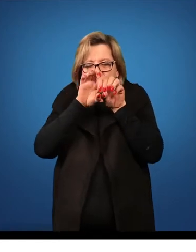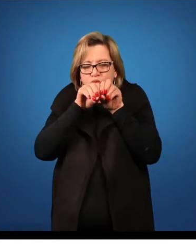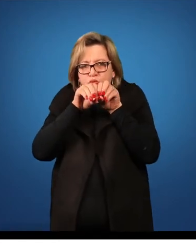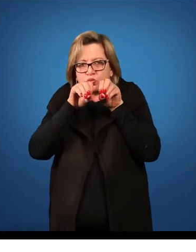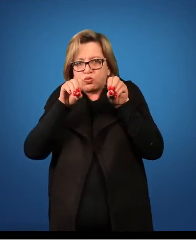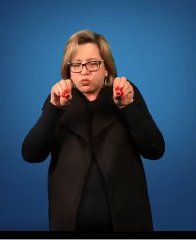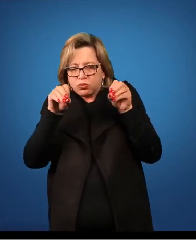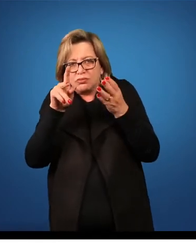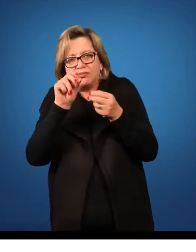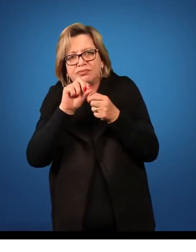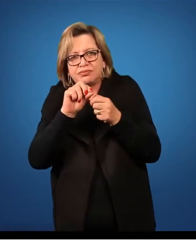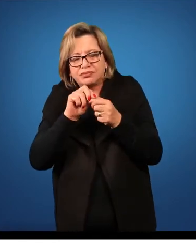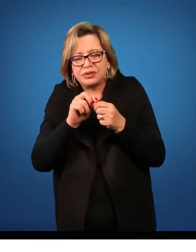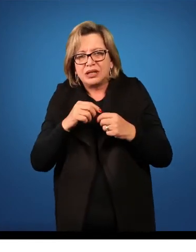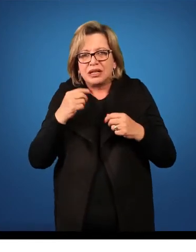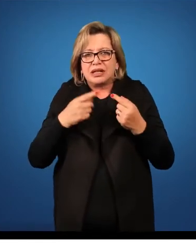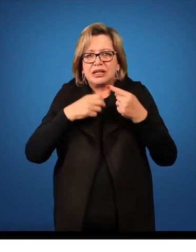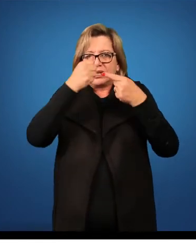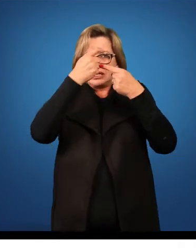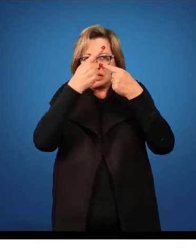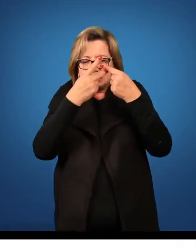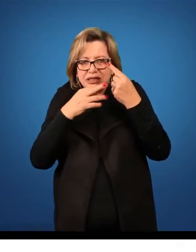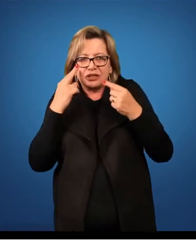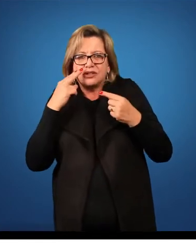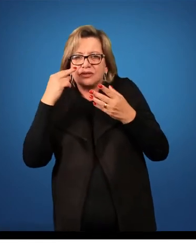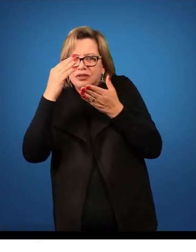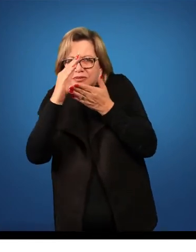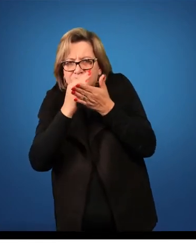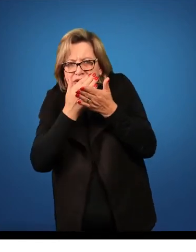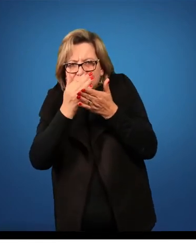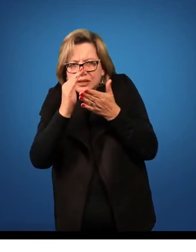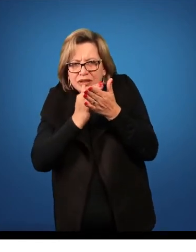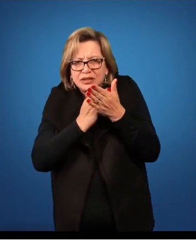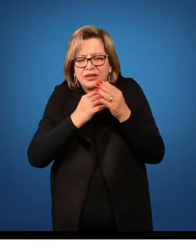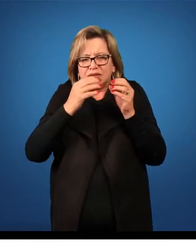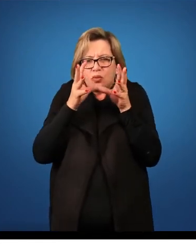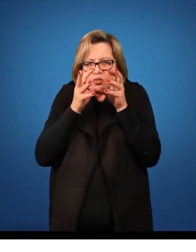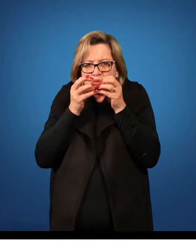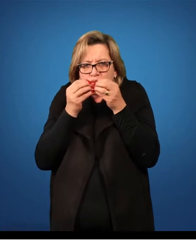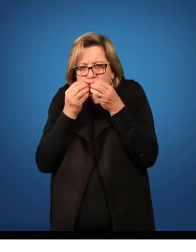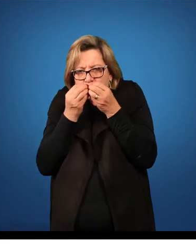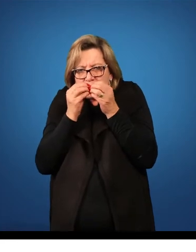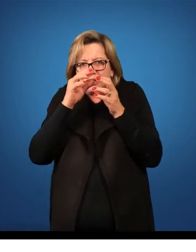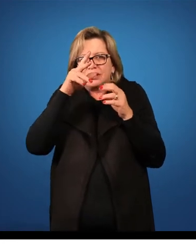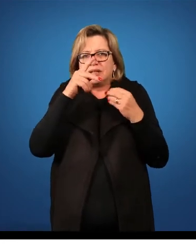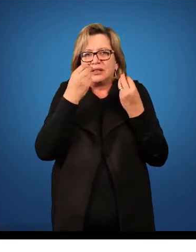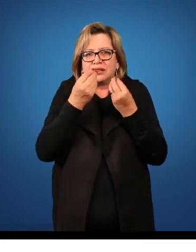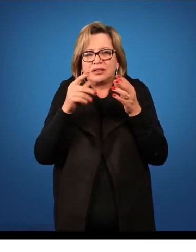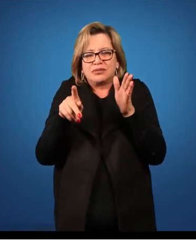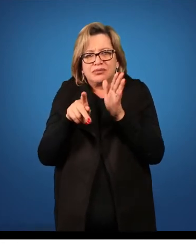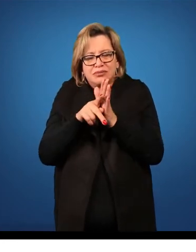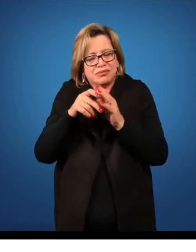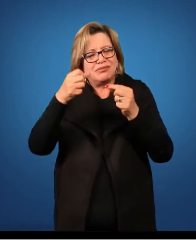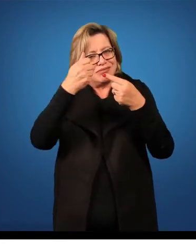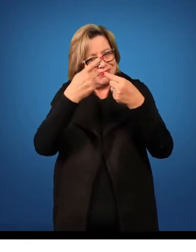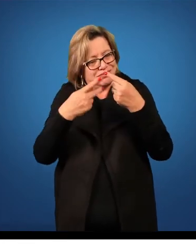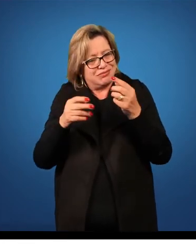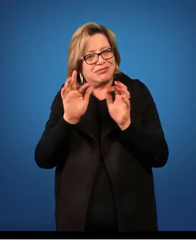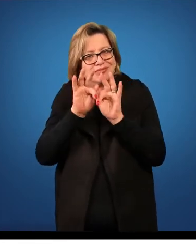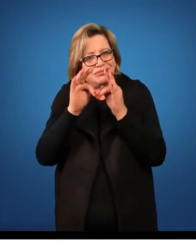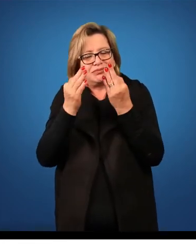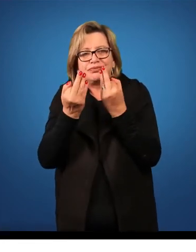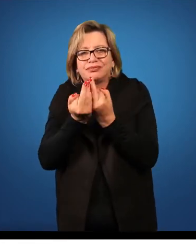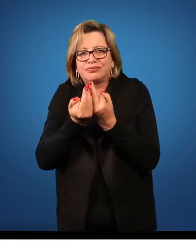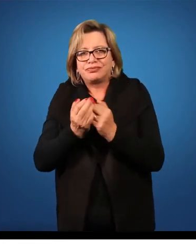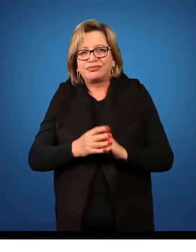Essas características que a gente consegue ver, essas divisões, a corola plissada é uma característica da ordem Solanales, então